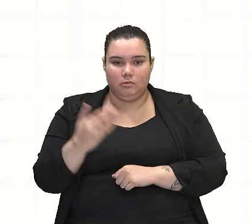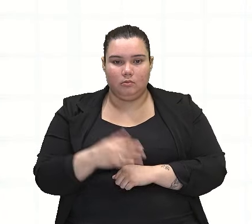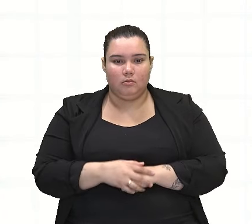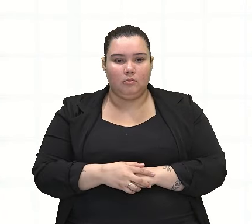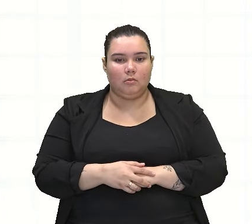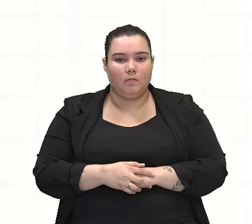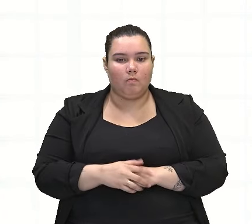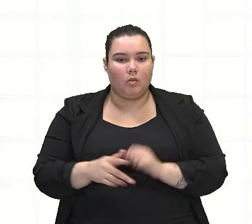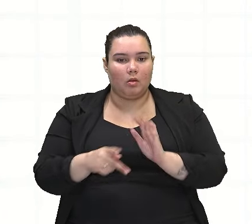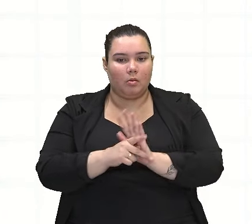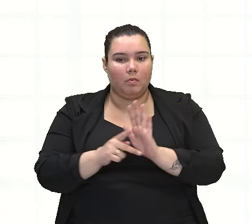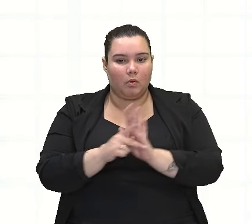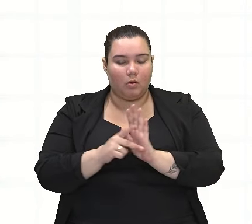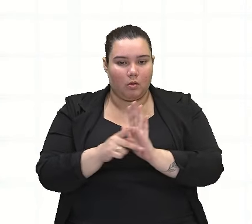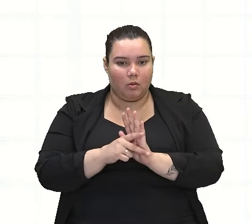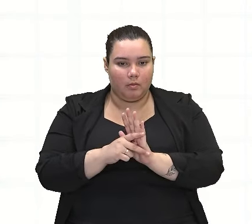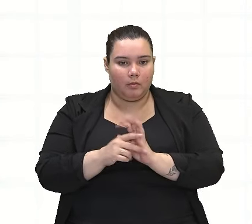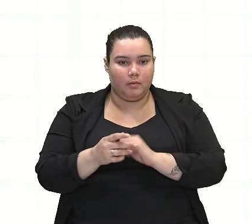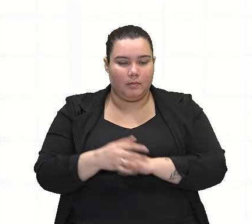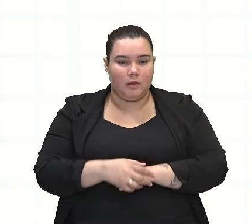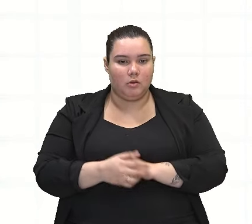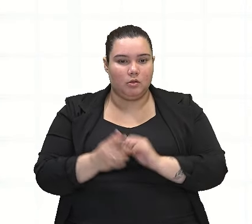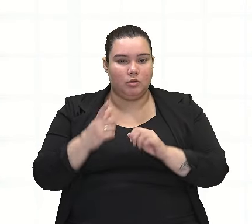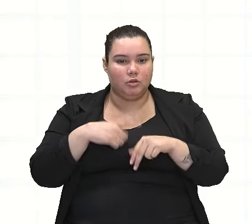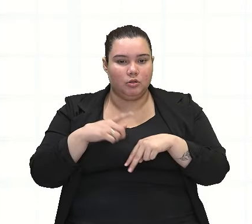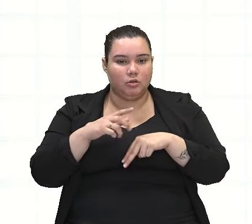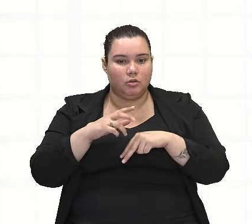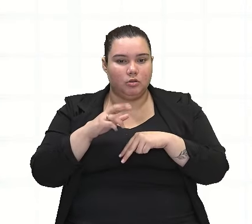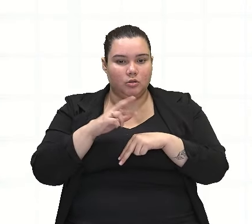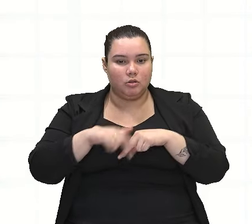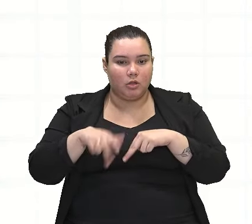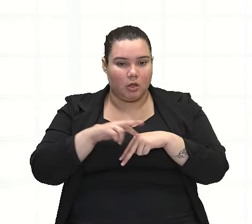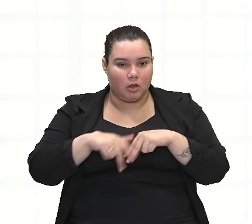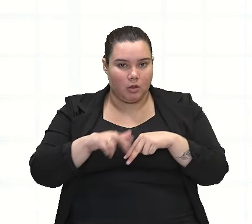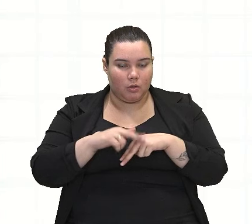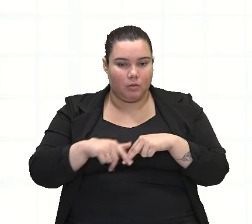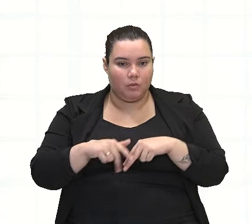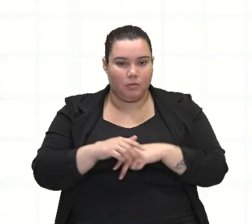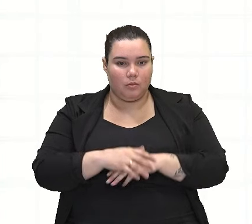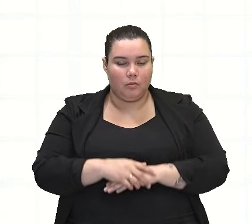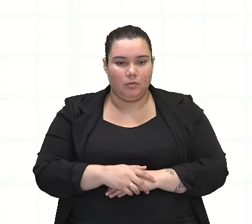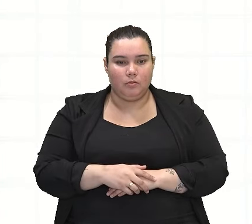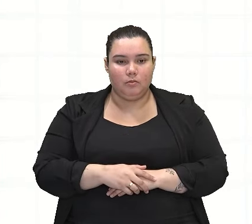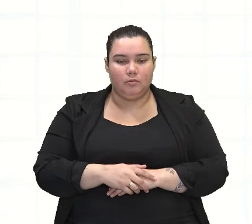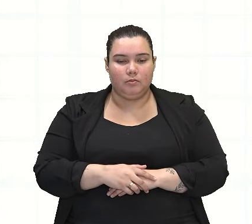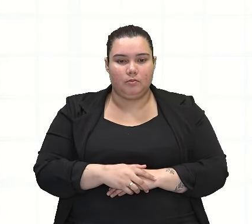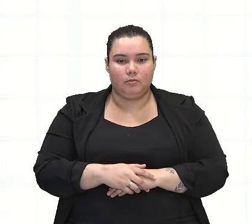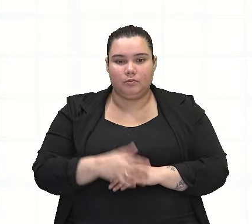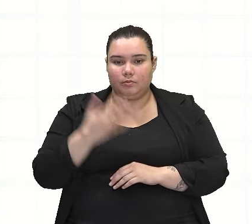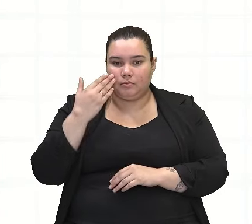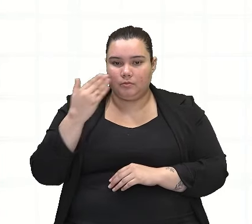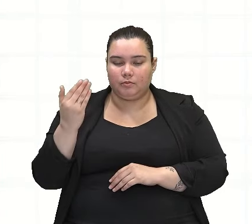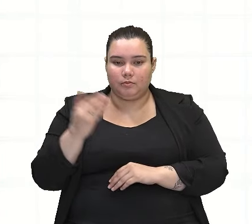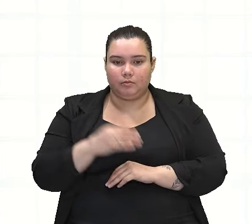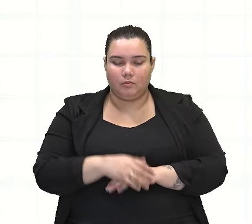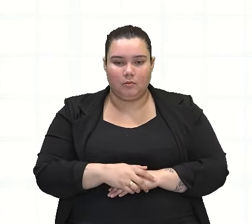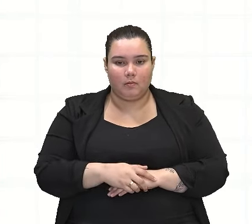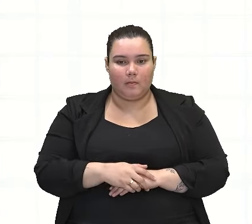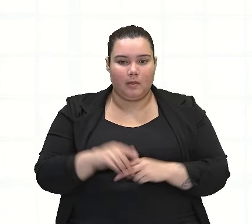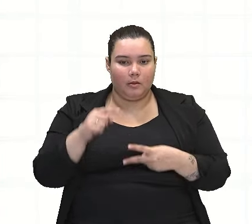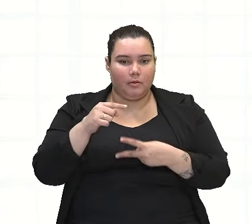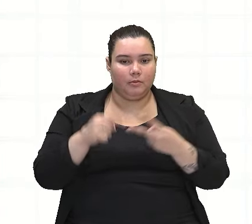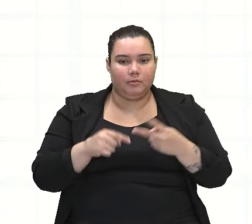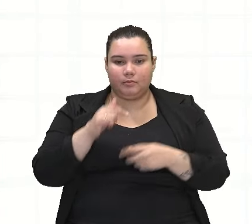gênero, ok? Então, observem que quando nós temos uma cilépse de gênero, observem aqui os dois